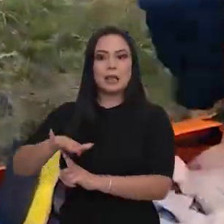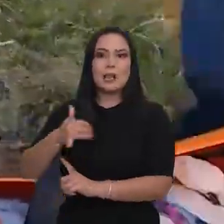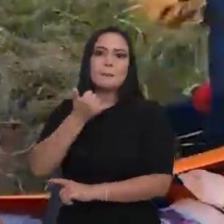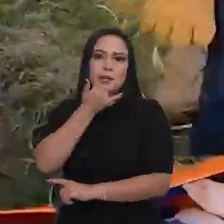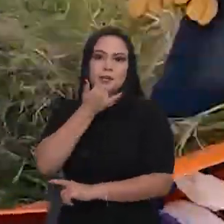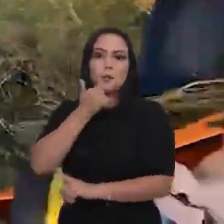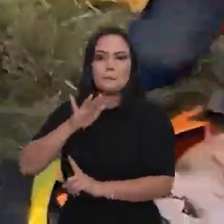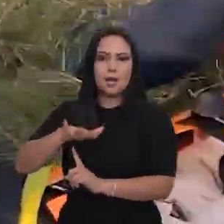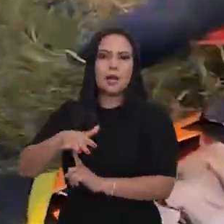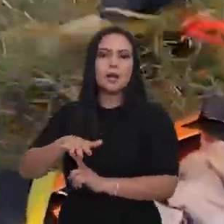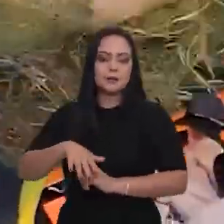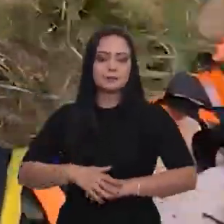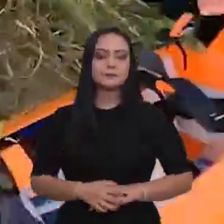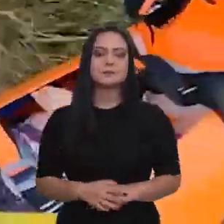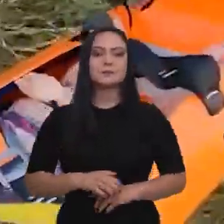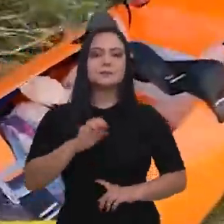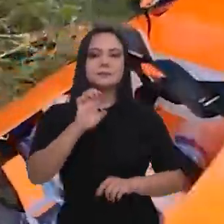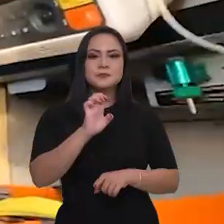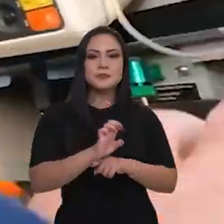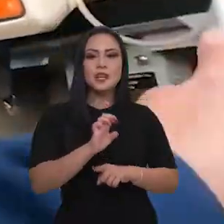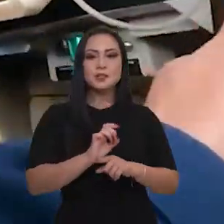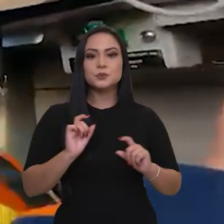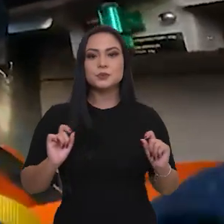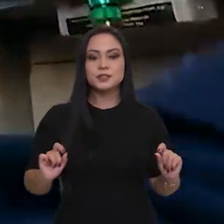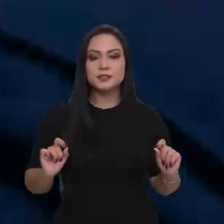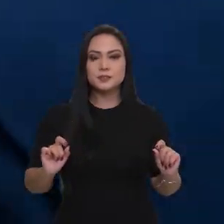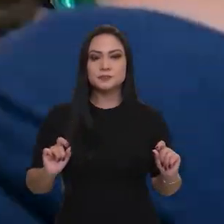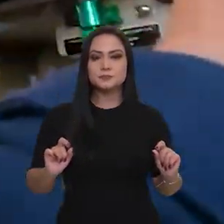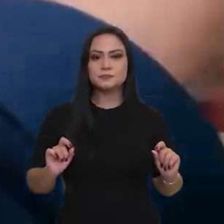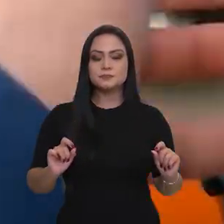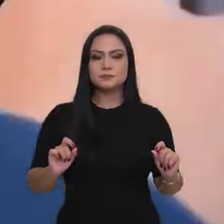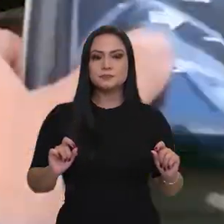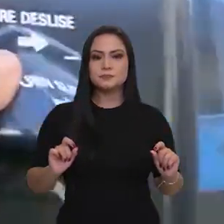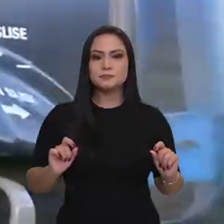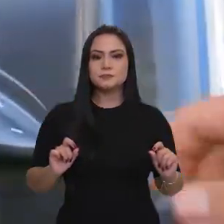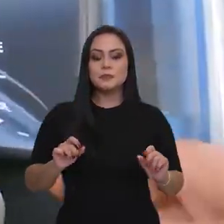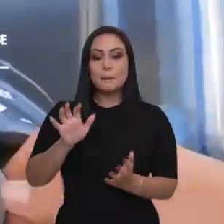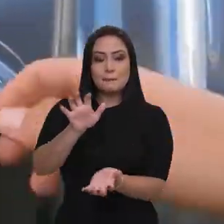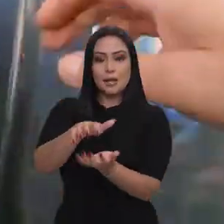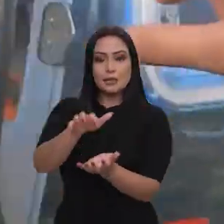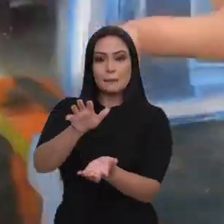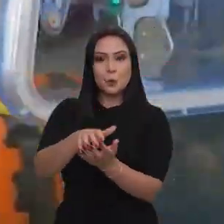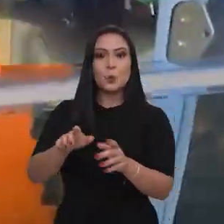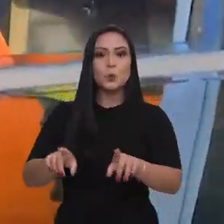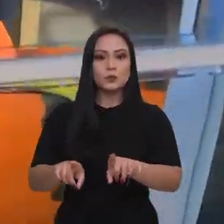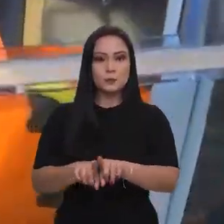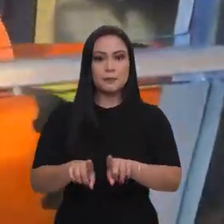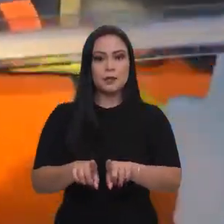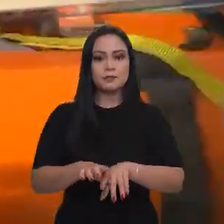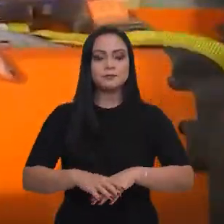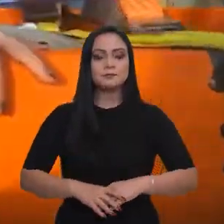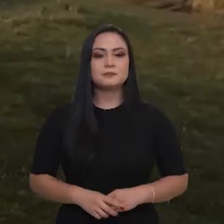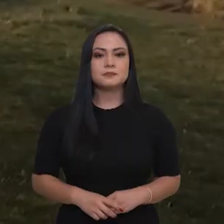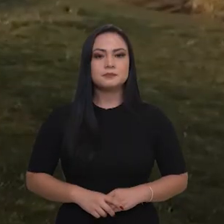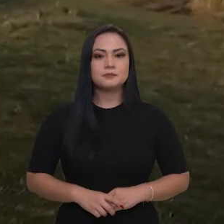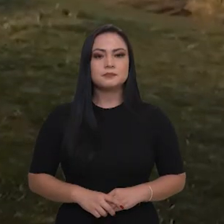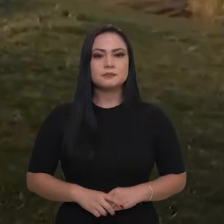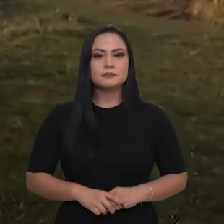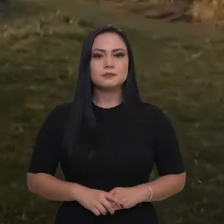de Pernambuco e em Minas Gerais.